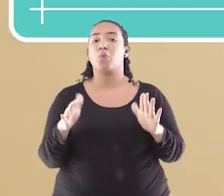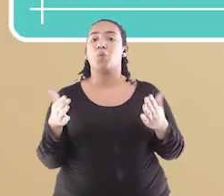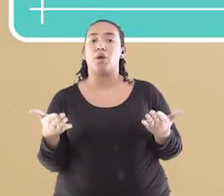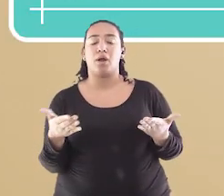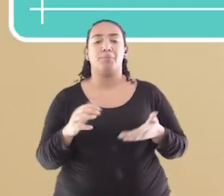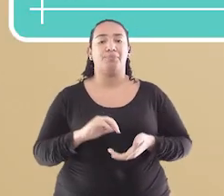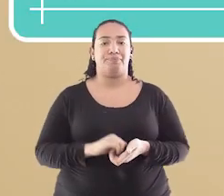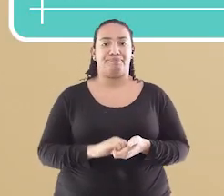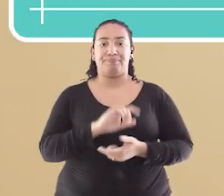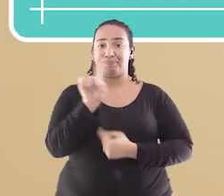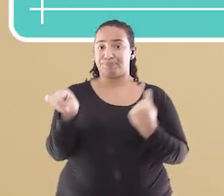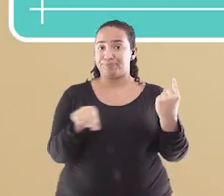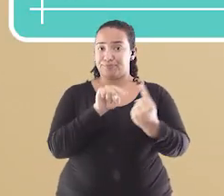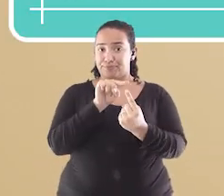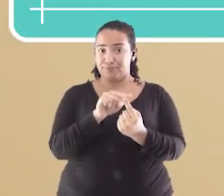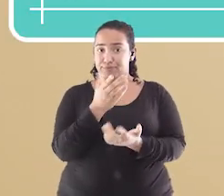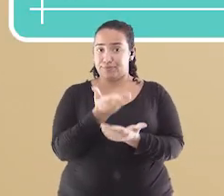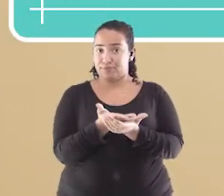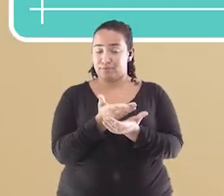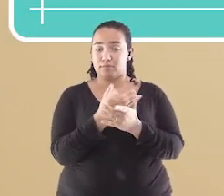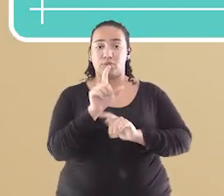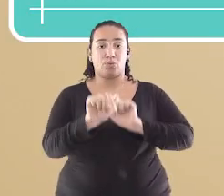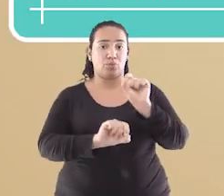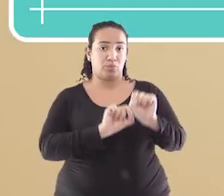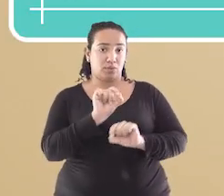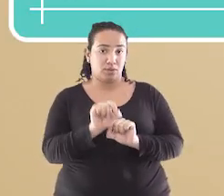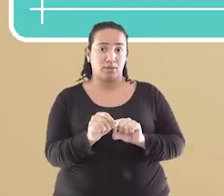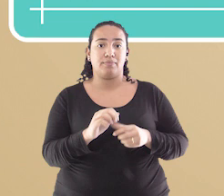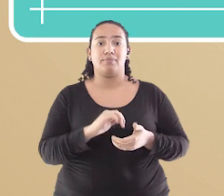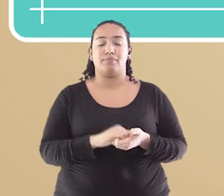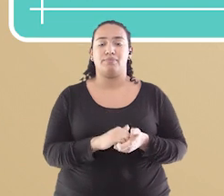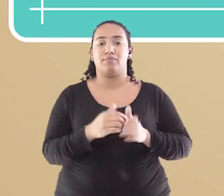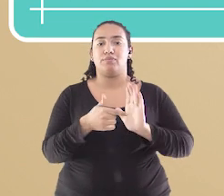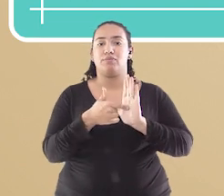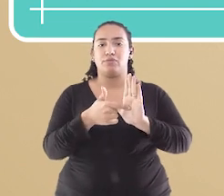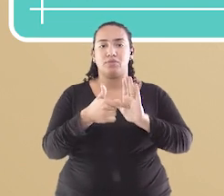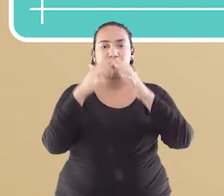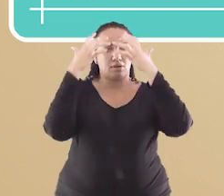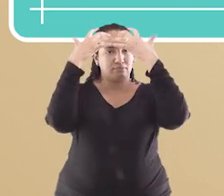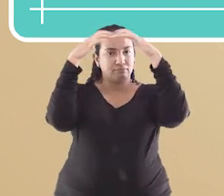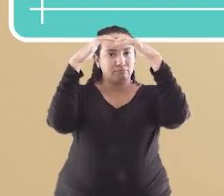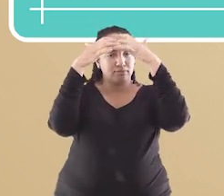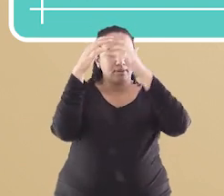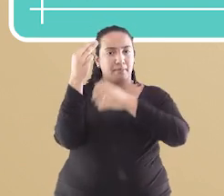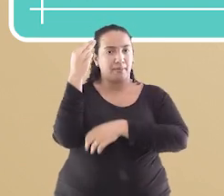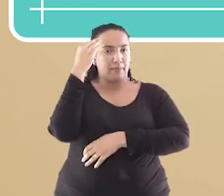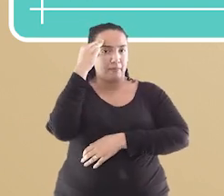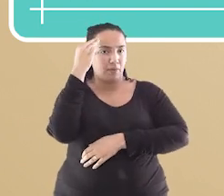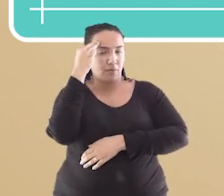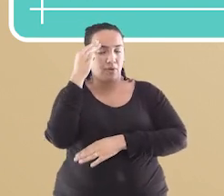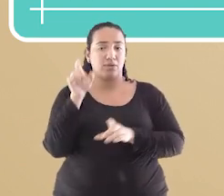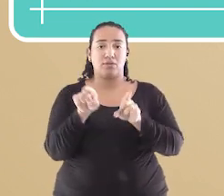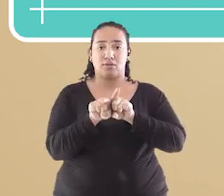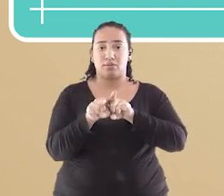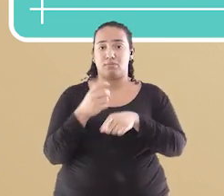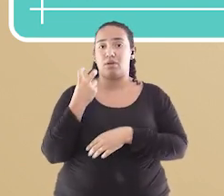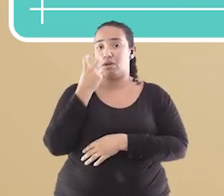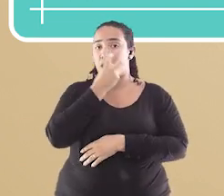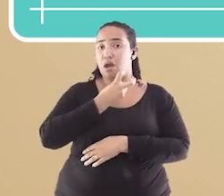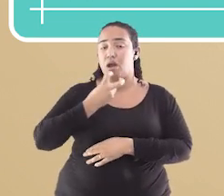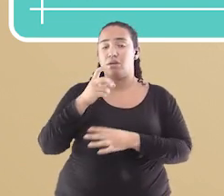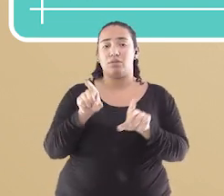Os objetivos da interação são trabalhar o raciocínio, a memória, a oralidade e também a